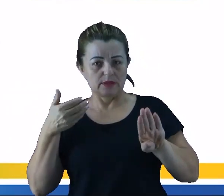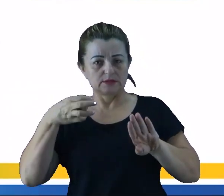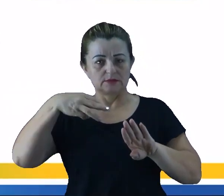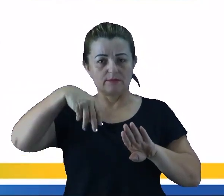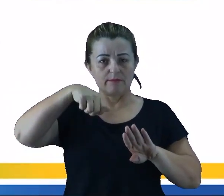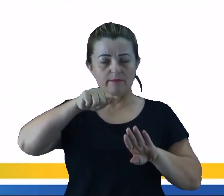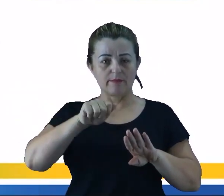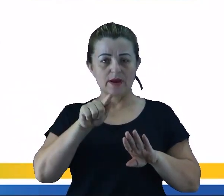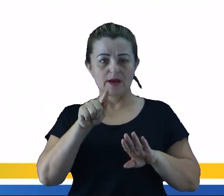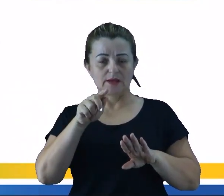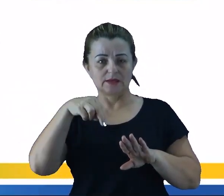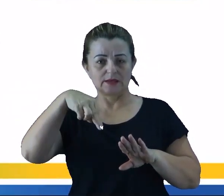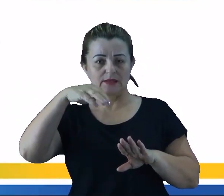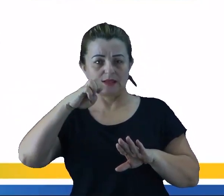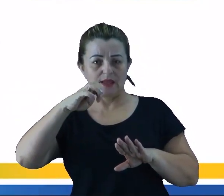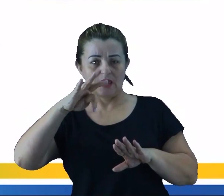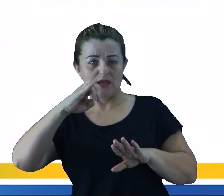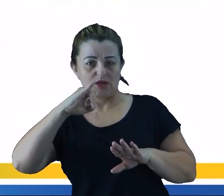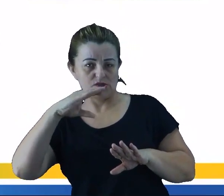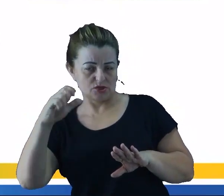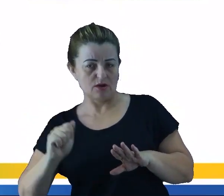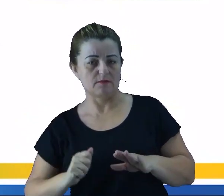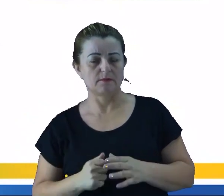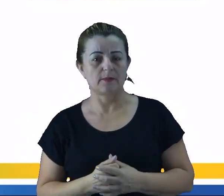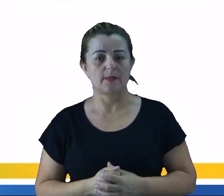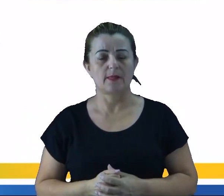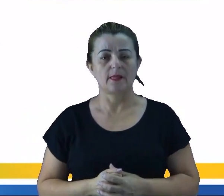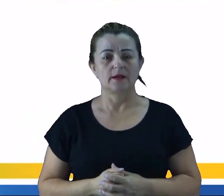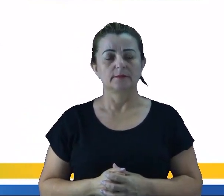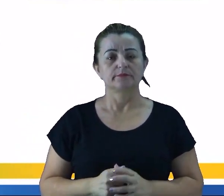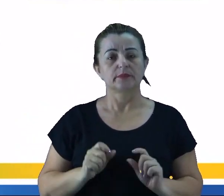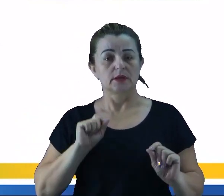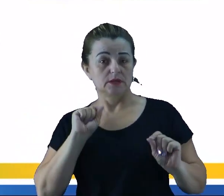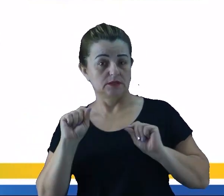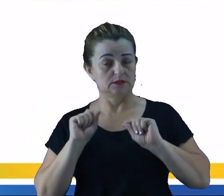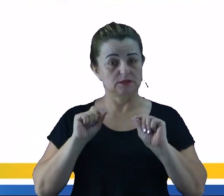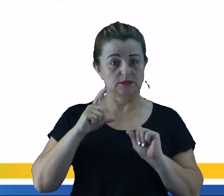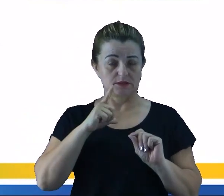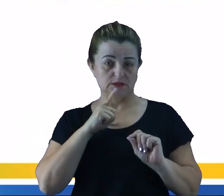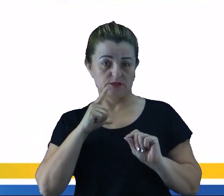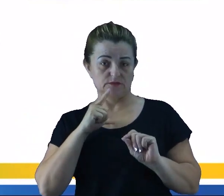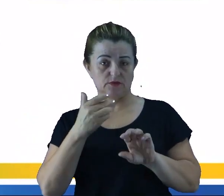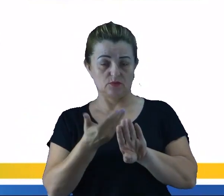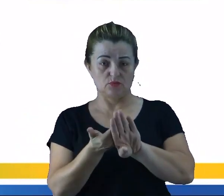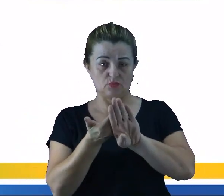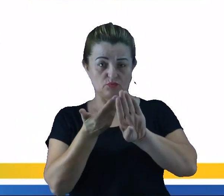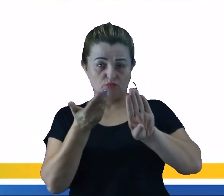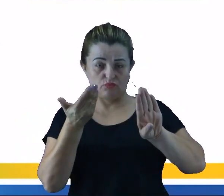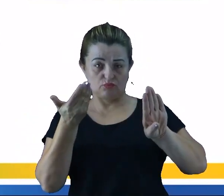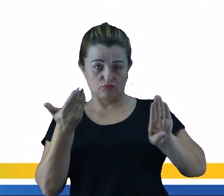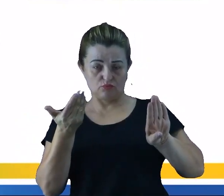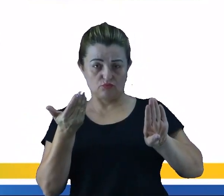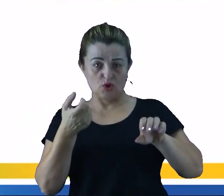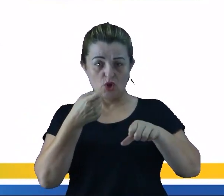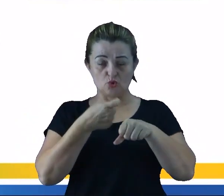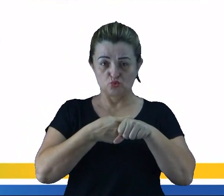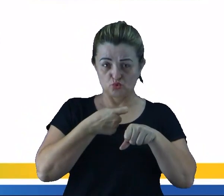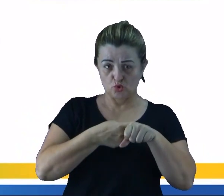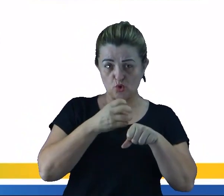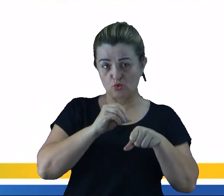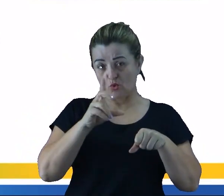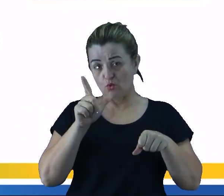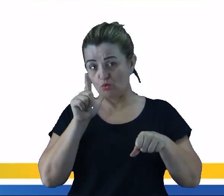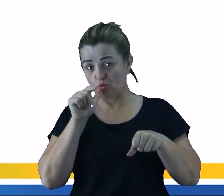magnética e a dissolução fracionada. Se a gente tiver que fazer ali uma separação entre um sólido e um